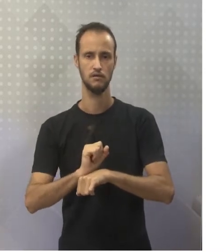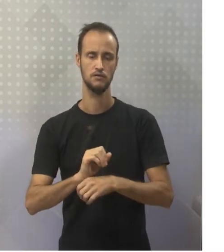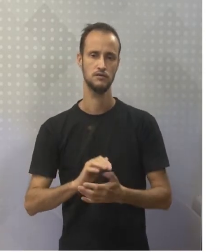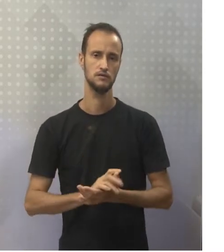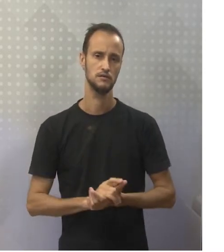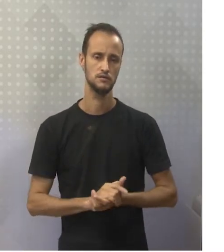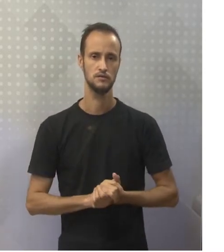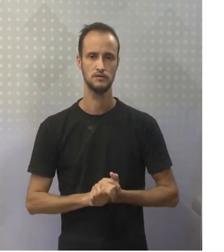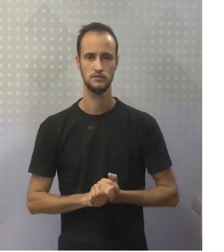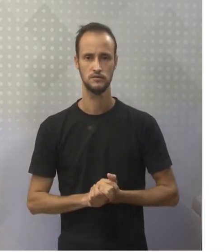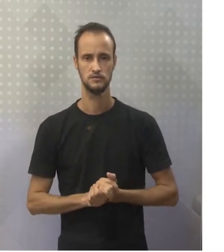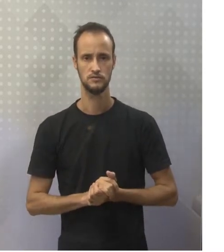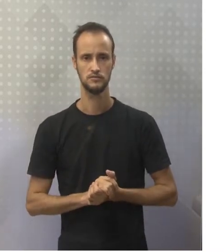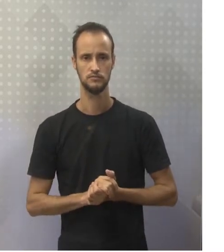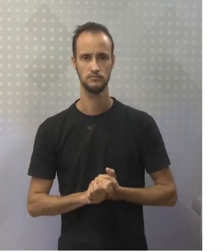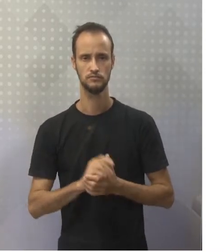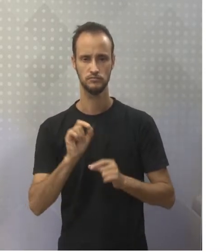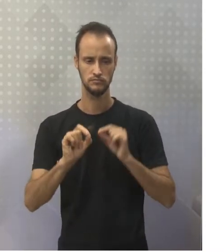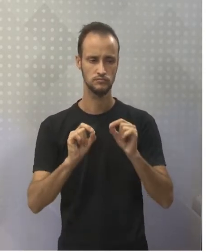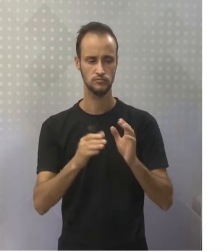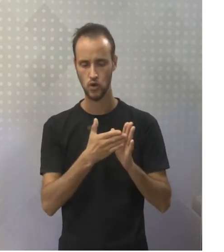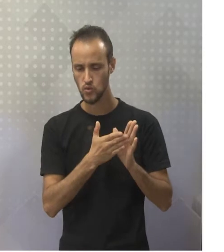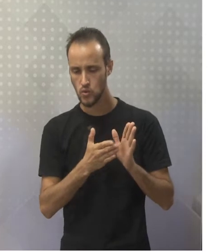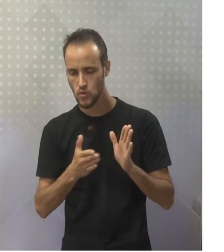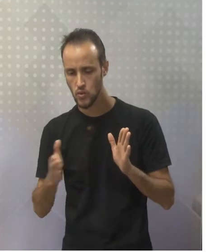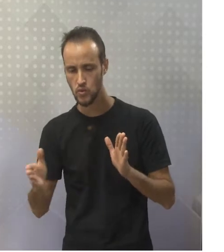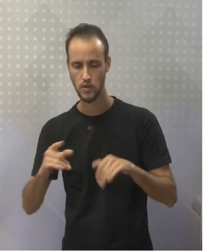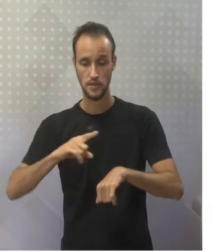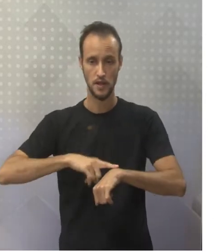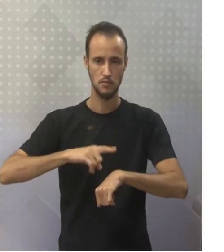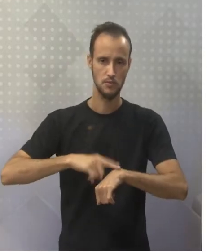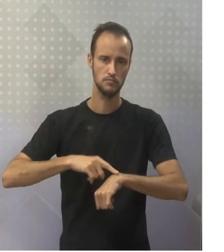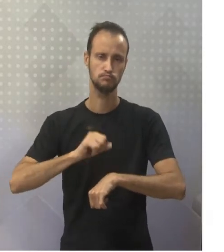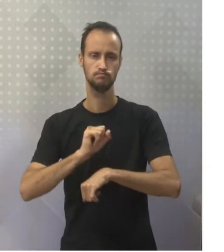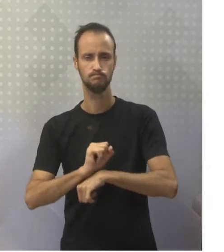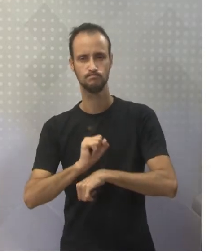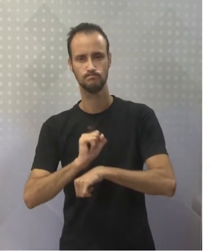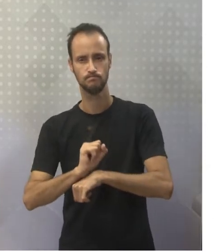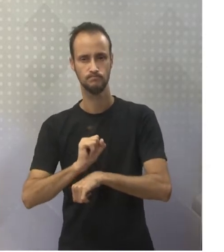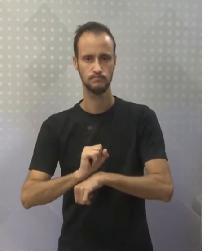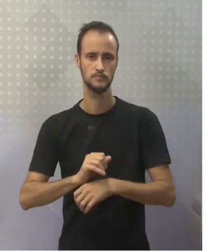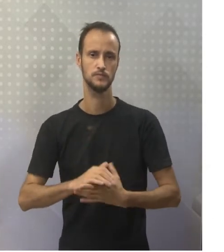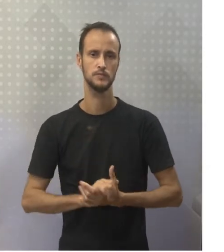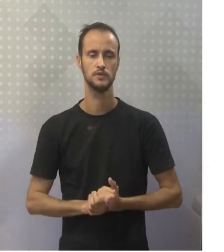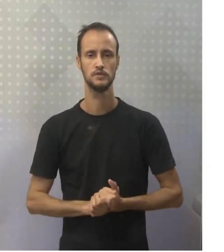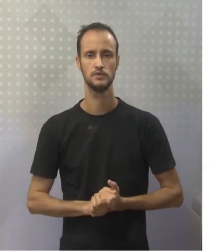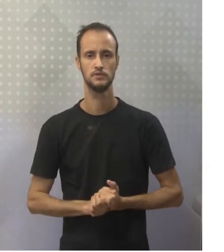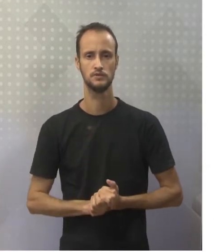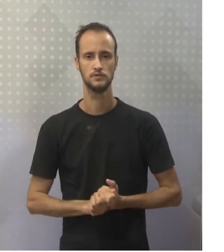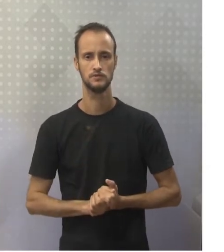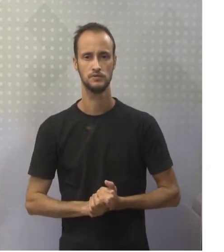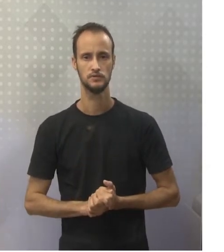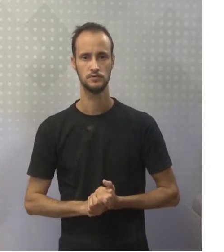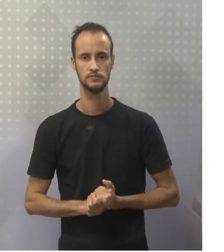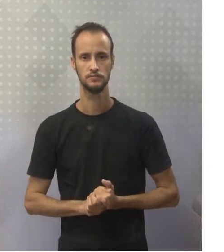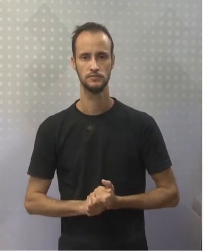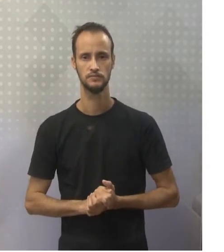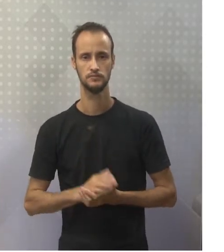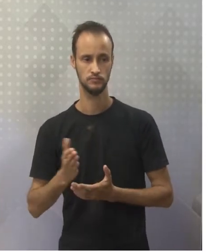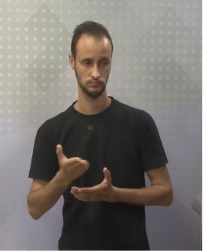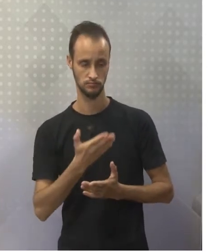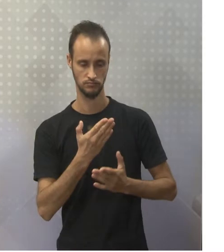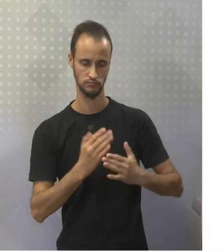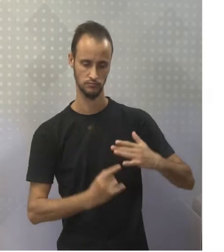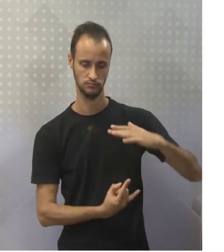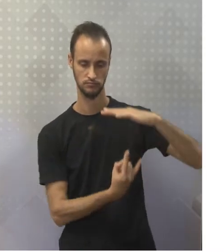é usado aí, dando ideia de duração. long time. Ok? Base stop, ele esperando aí, o ônibus